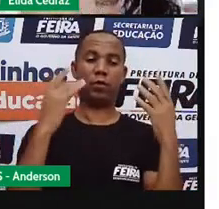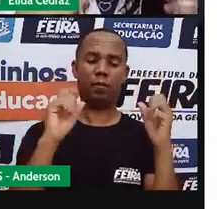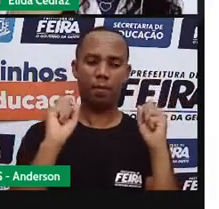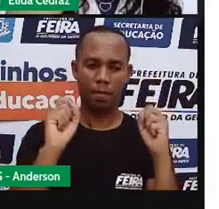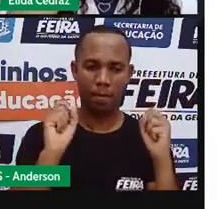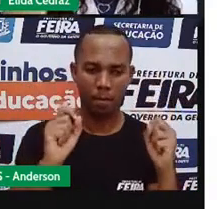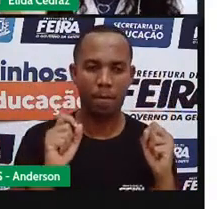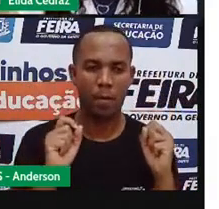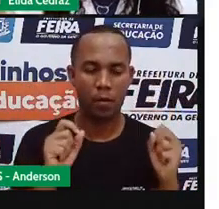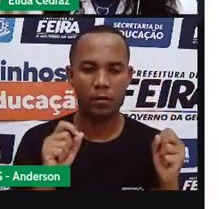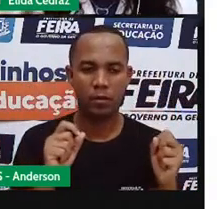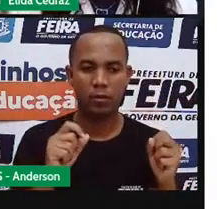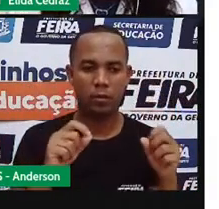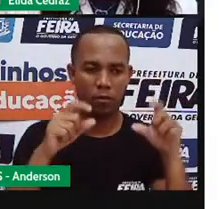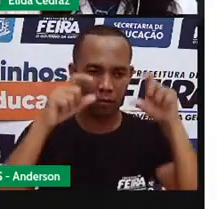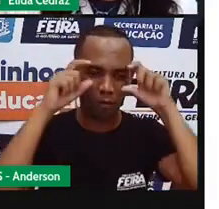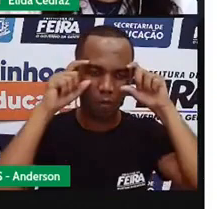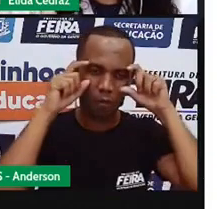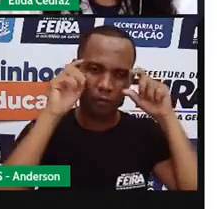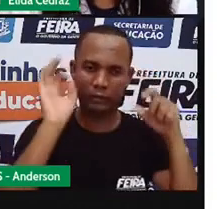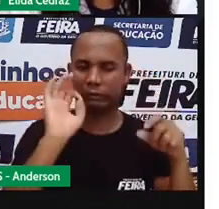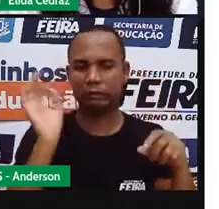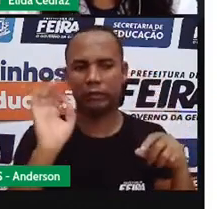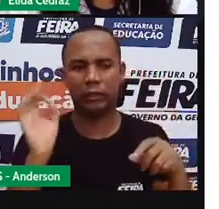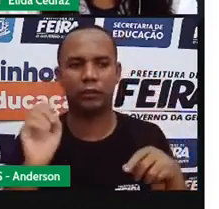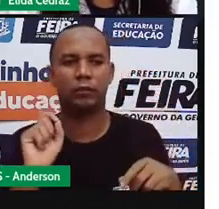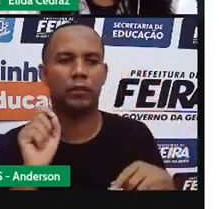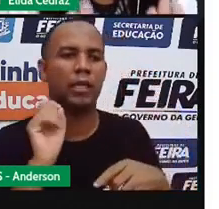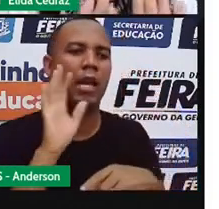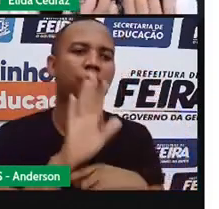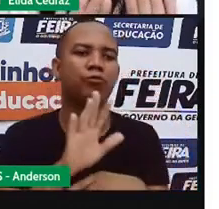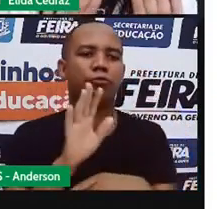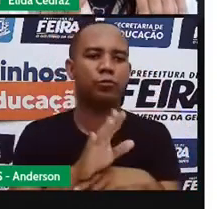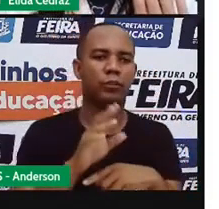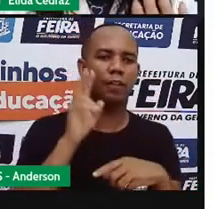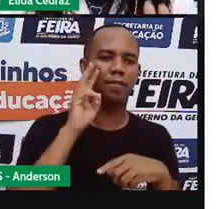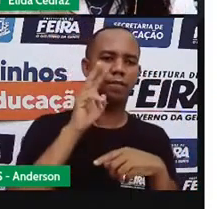ficar sem o óculos escuro. O que que acontece?